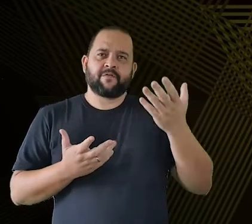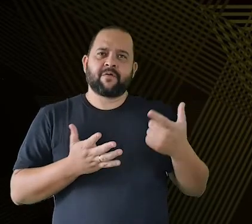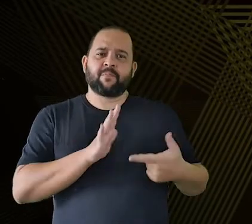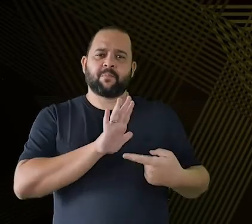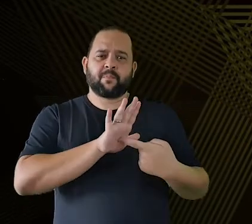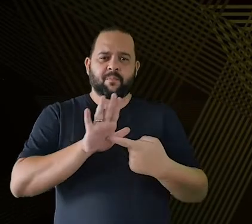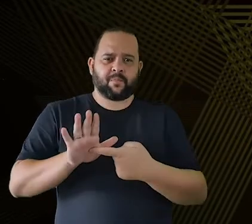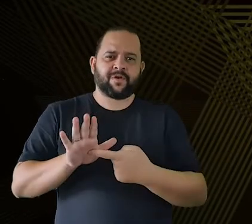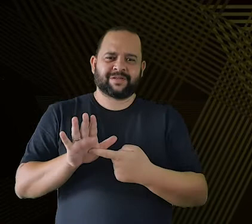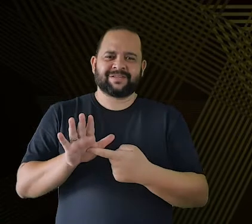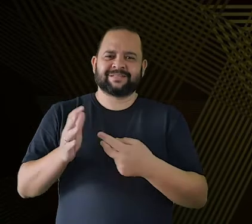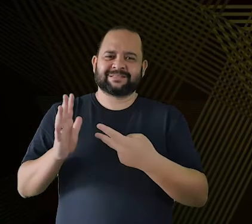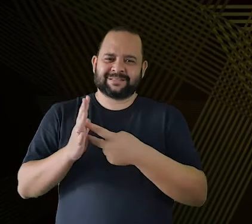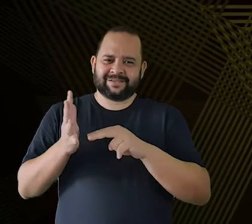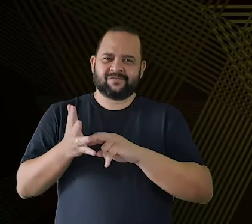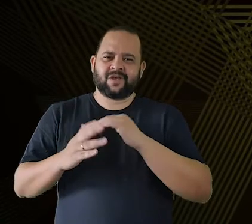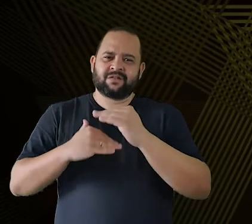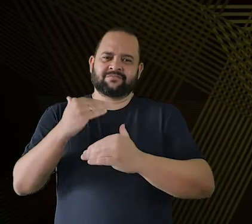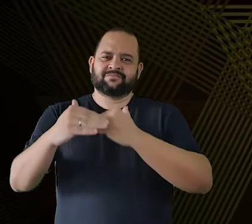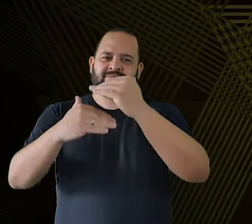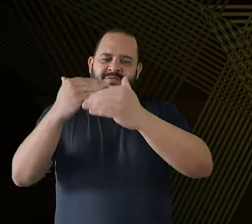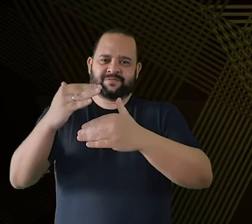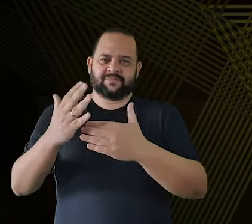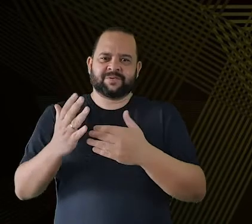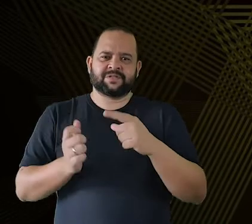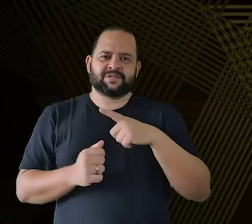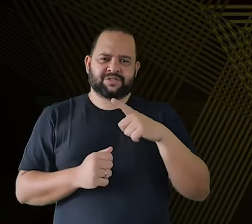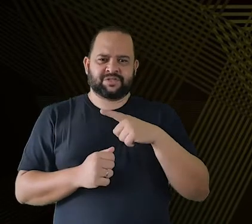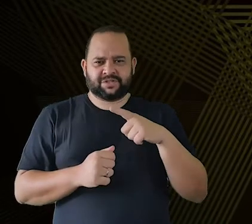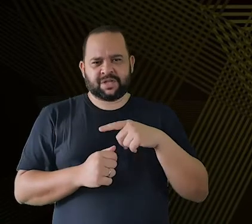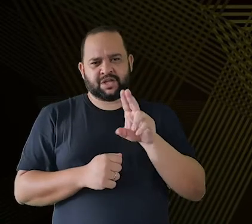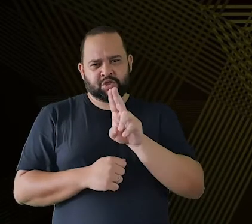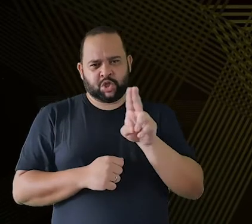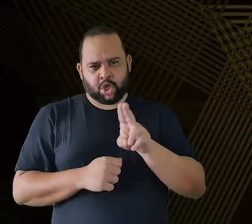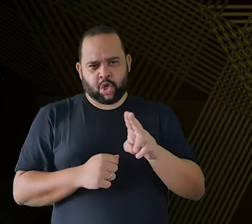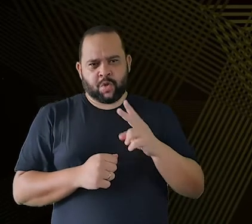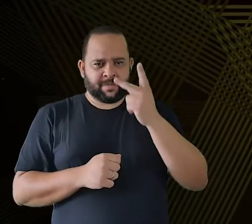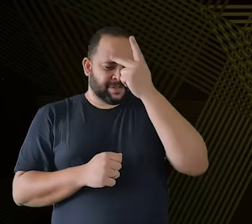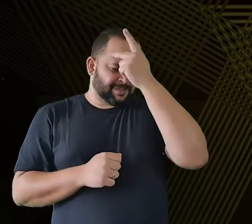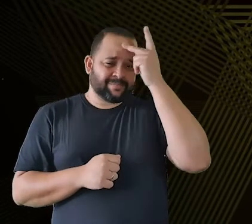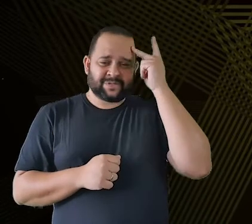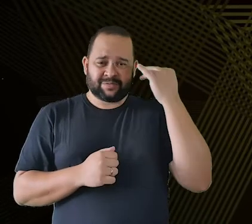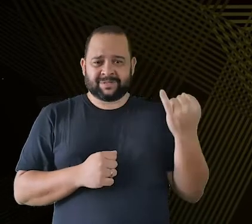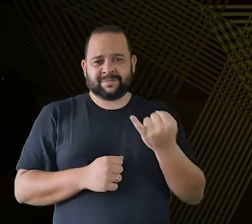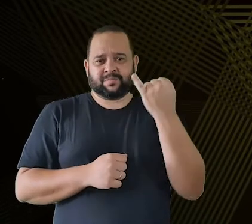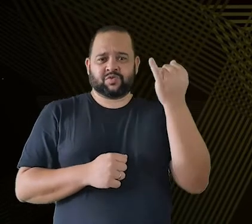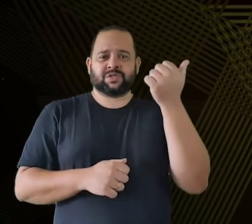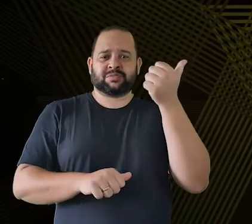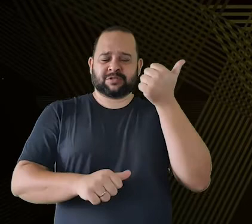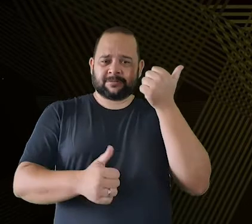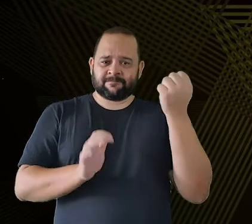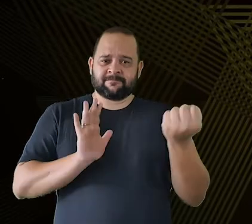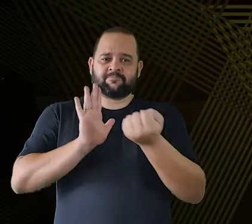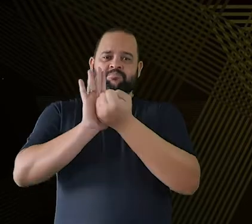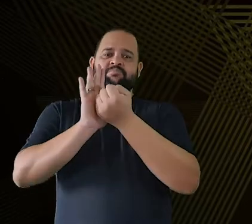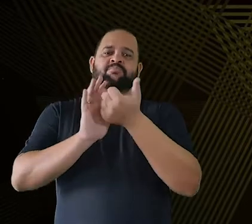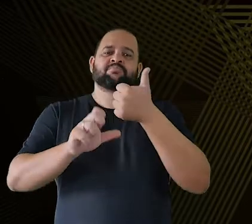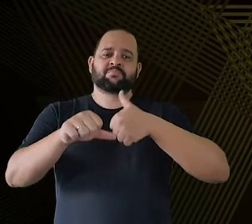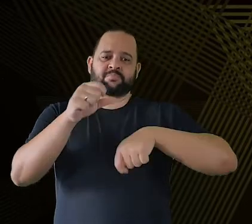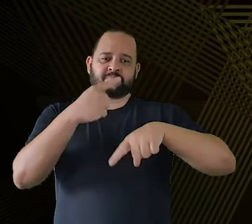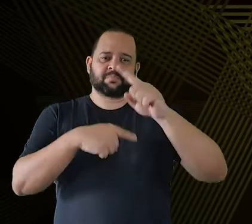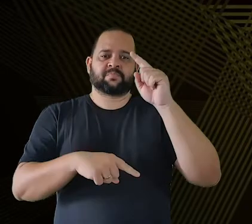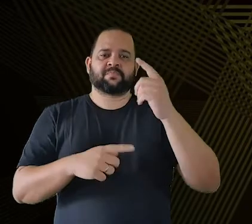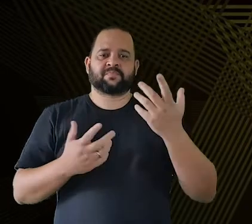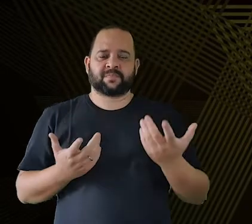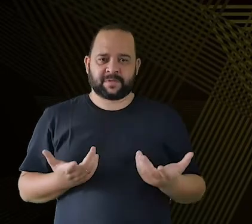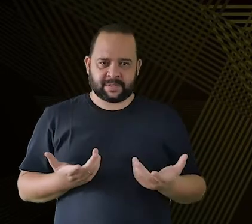disso. A gente vai ter um dos grandes nomes desse período no programa. Por fim, a música